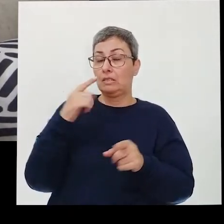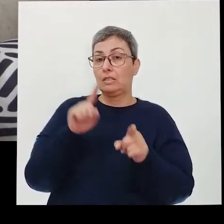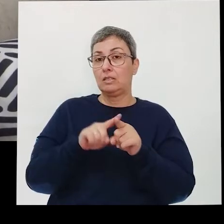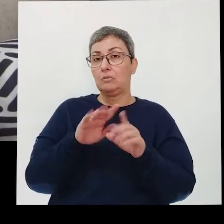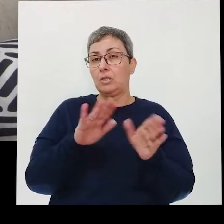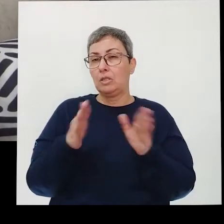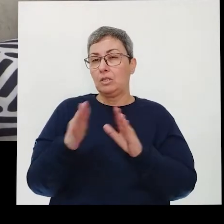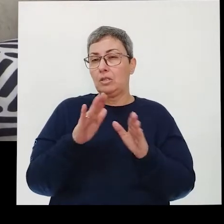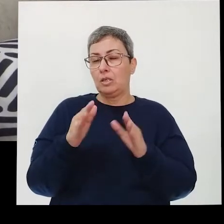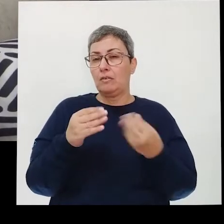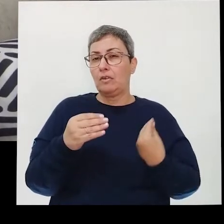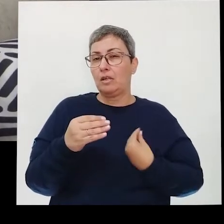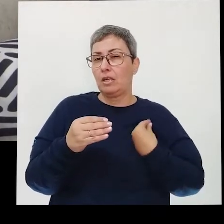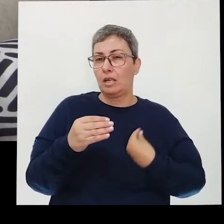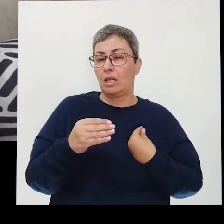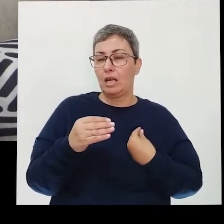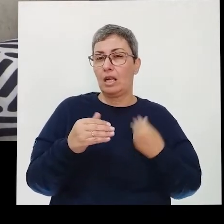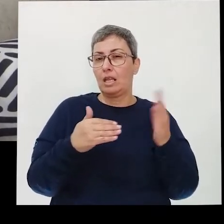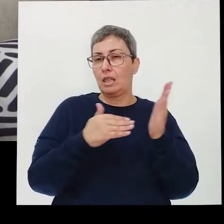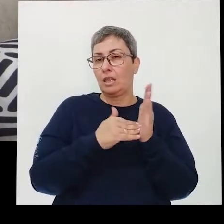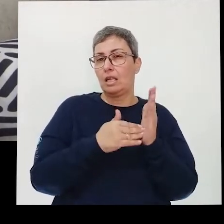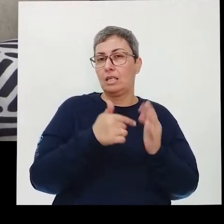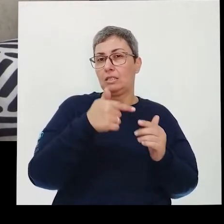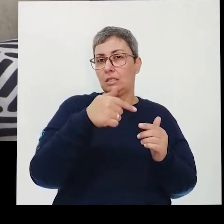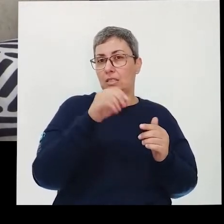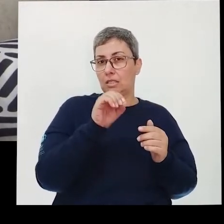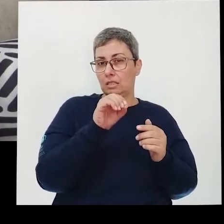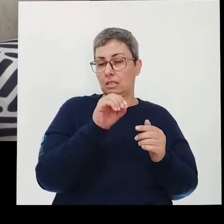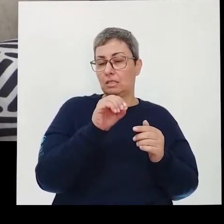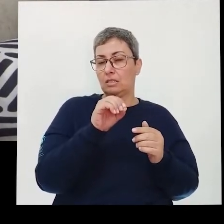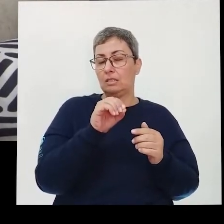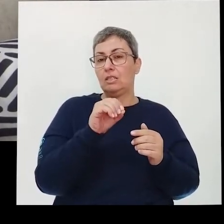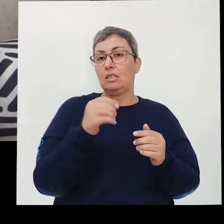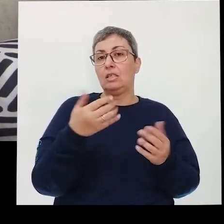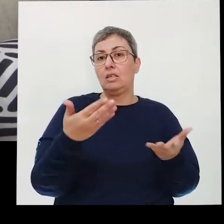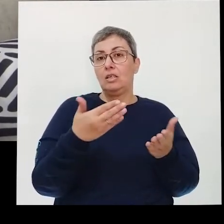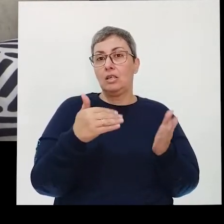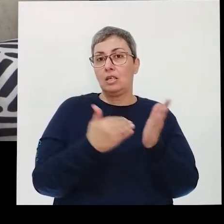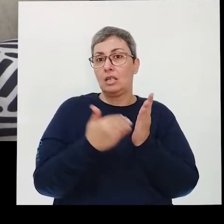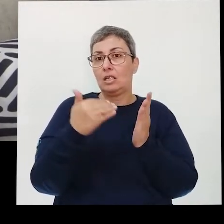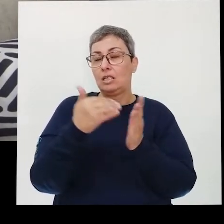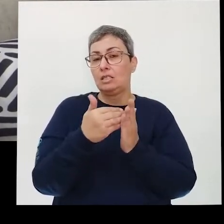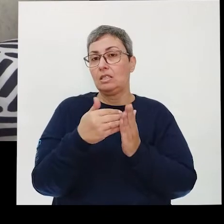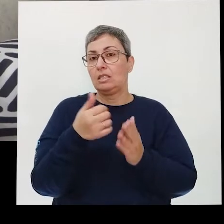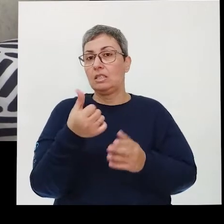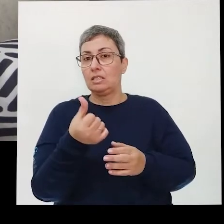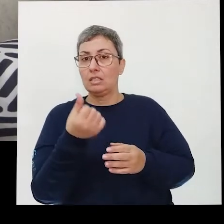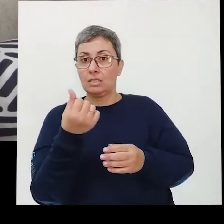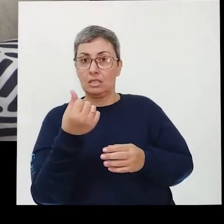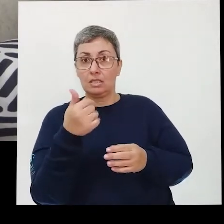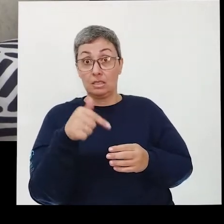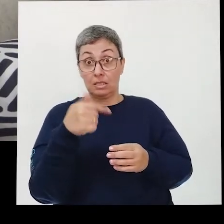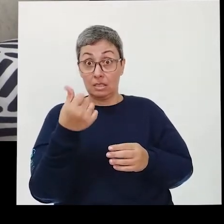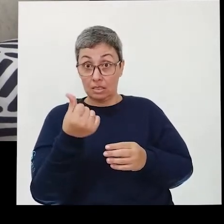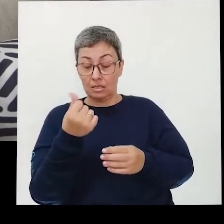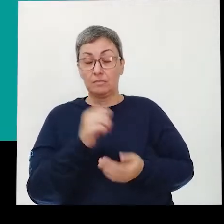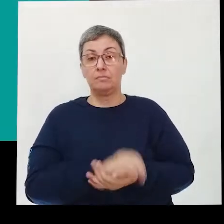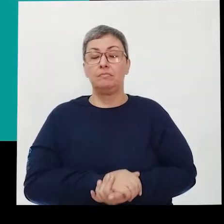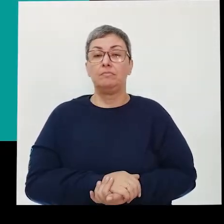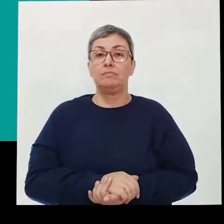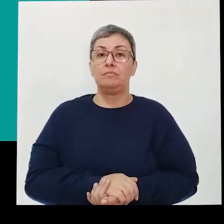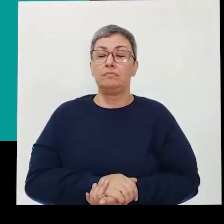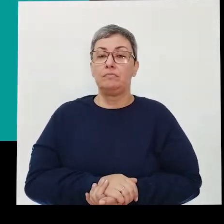a média de expectativa de vida do brasileiro era de 70 anos, hoje ela subiu para cerca de 76 anos.